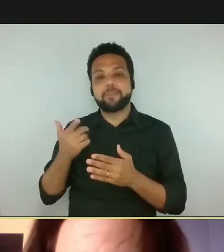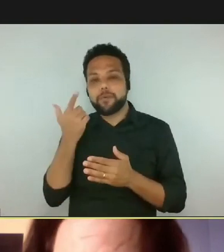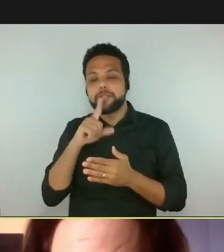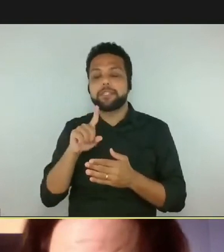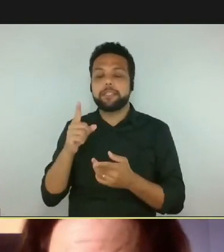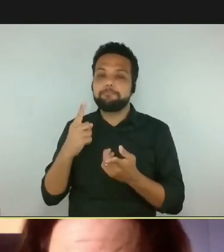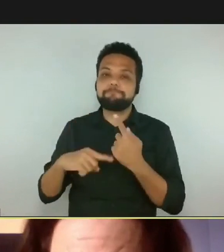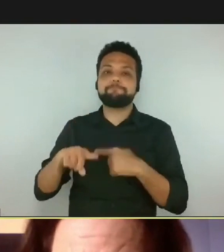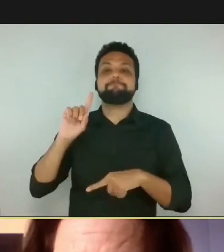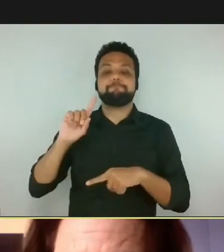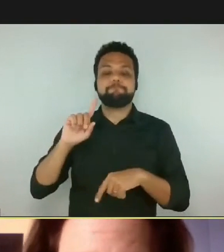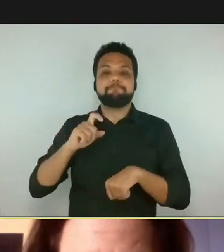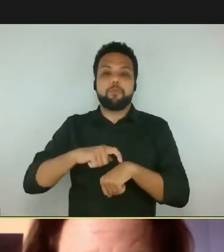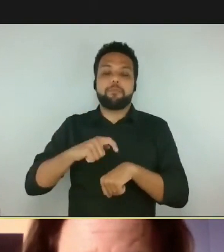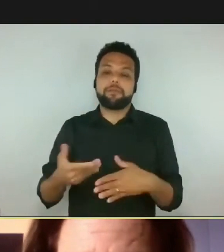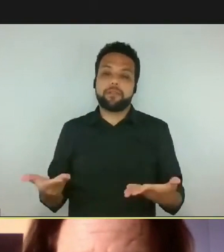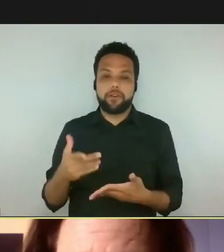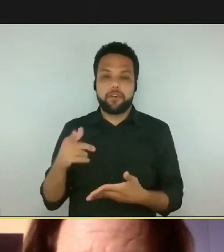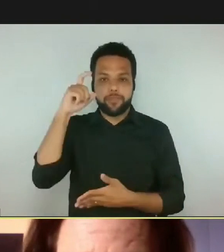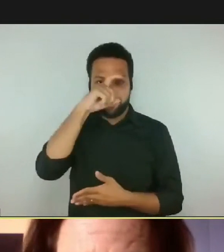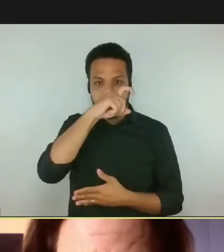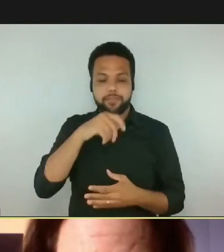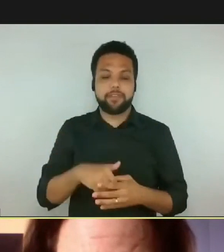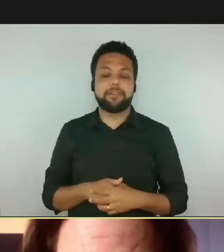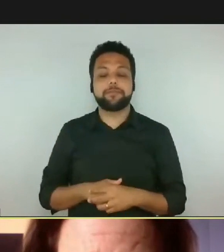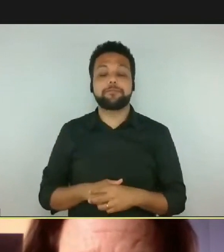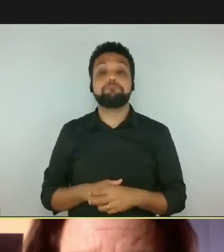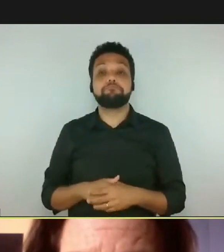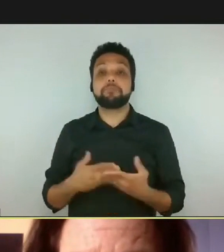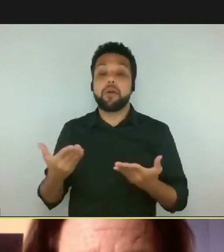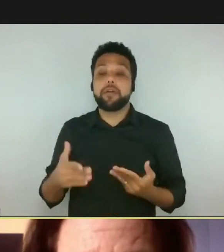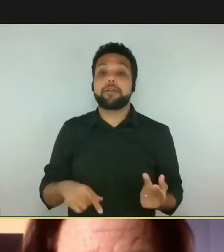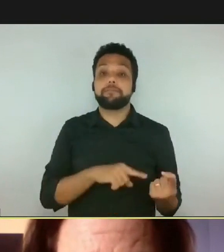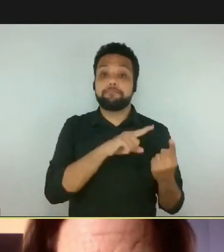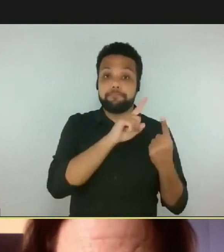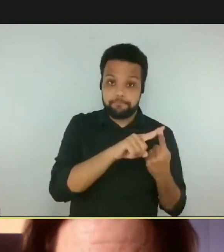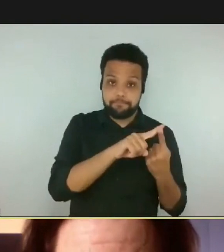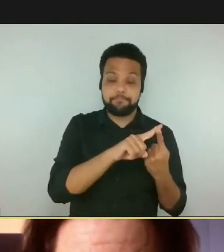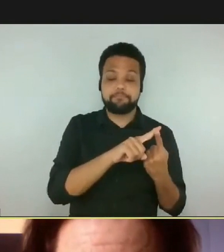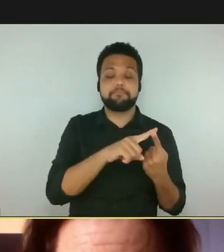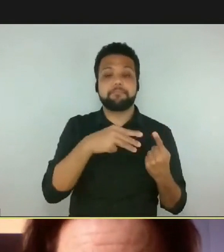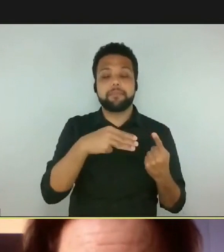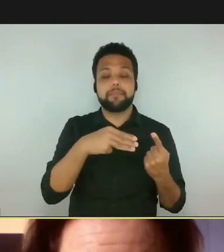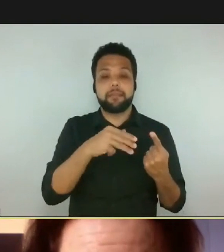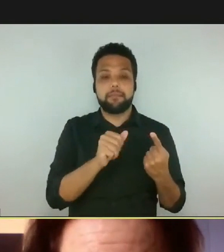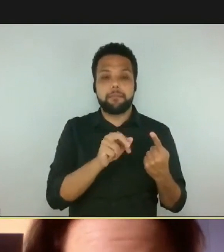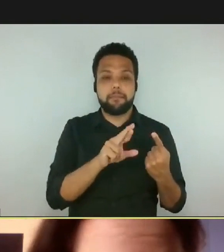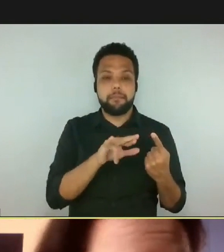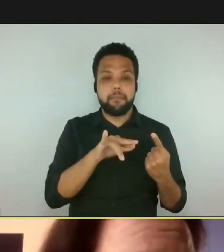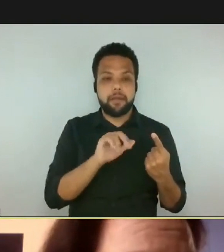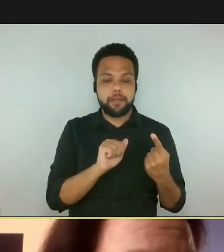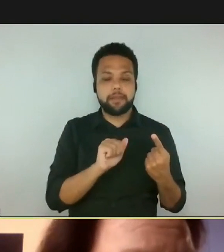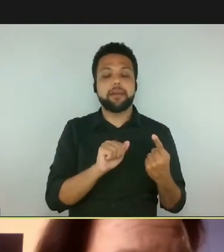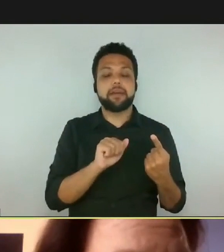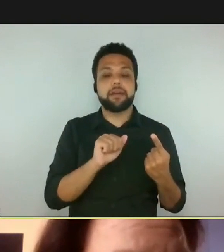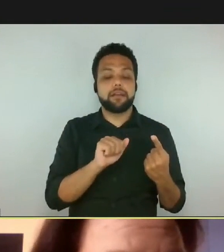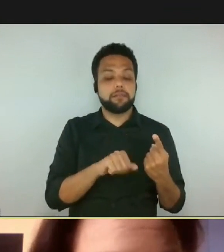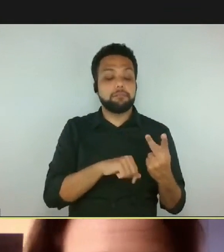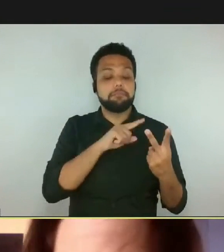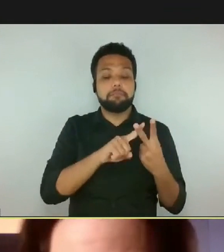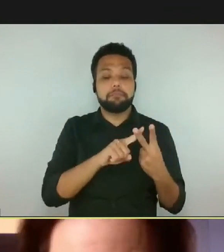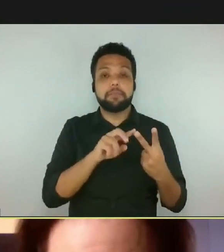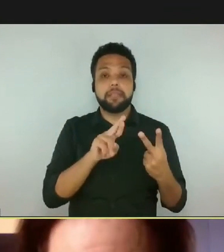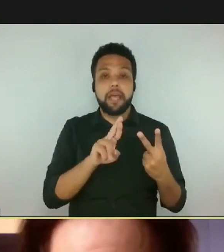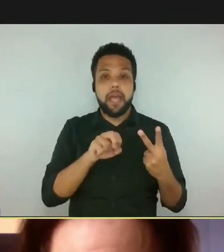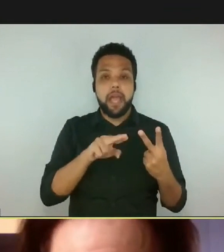Maria Ângela, depois, no final da Renata, eu vou entrar com o professor Edson Leite, e daí eu